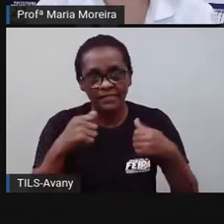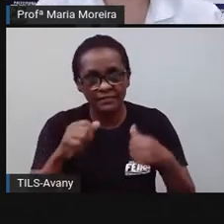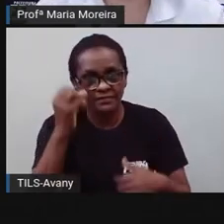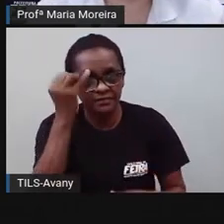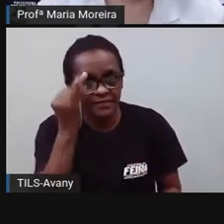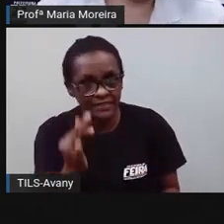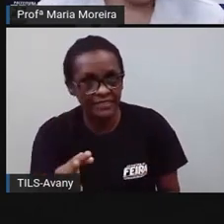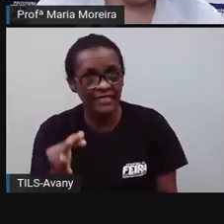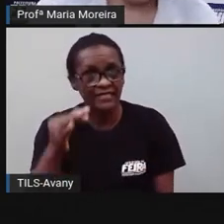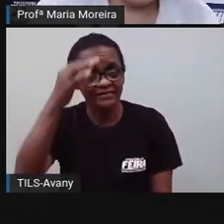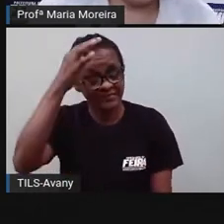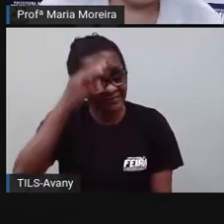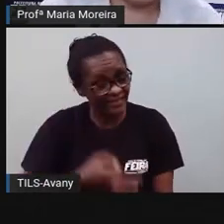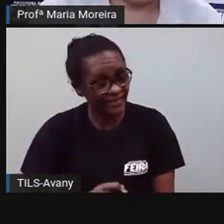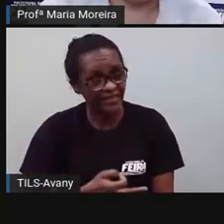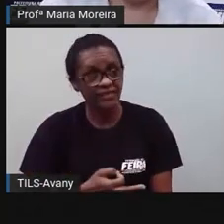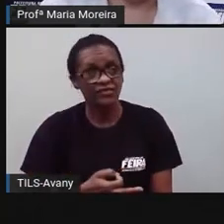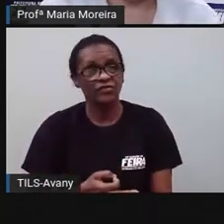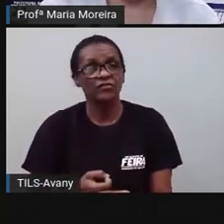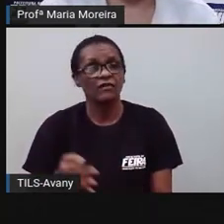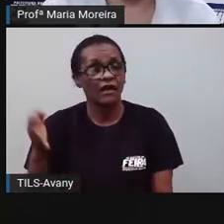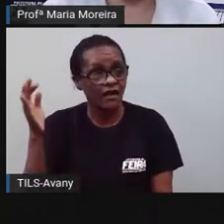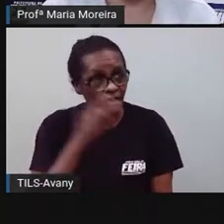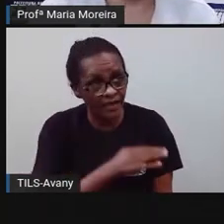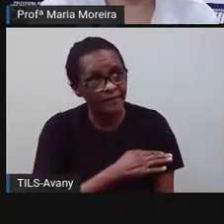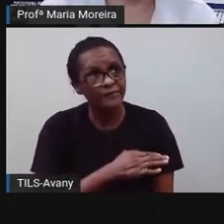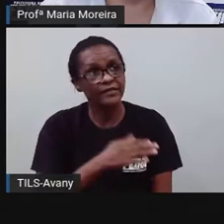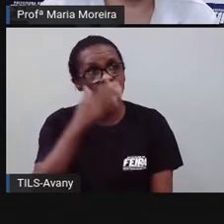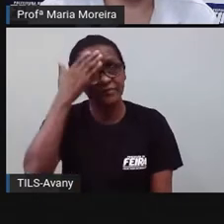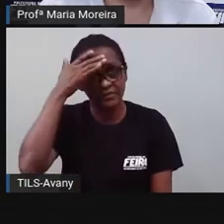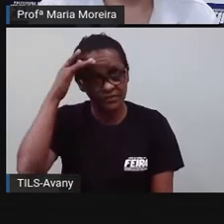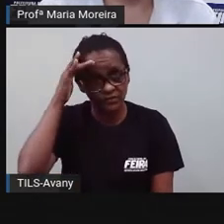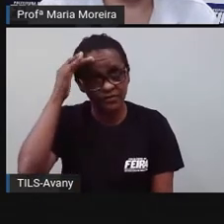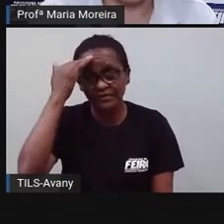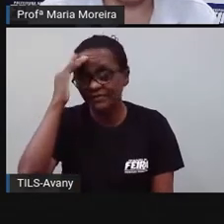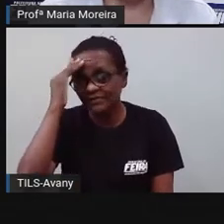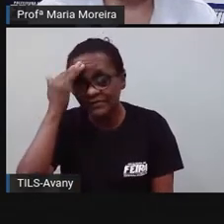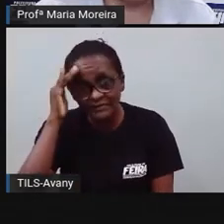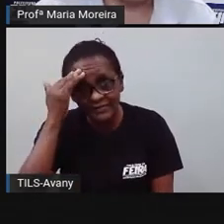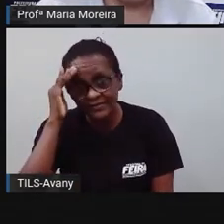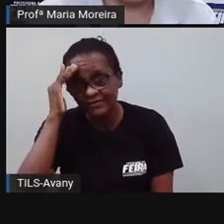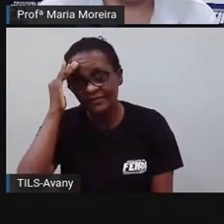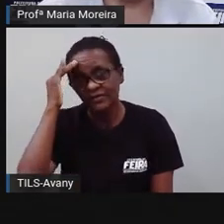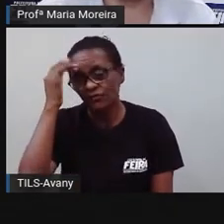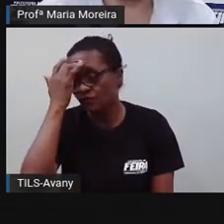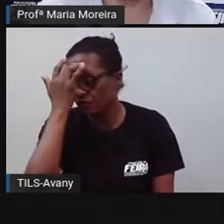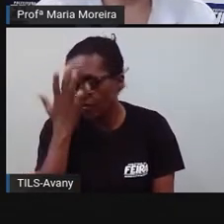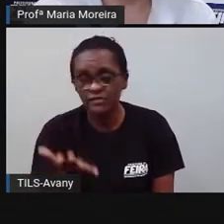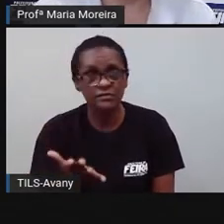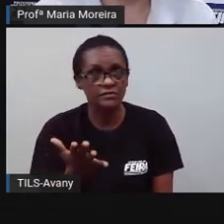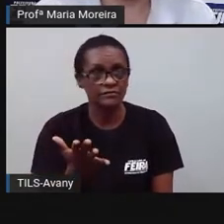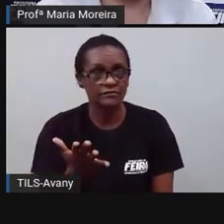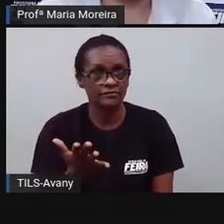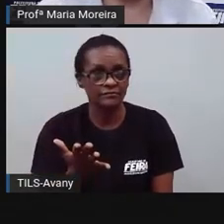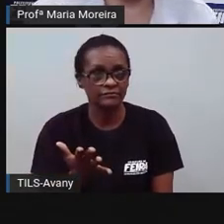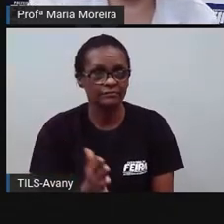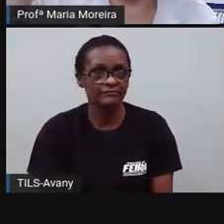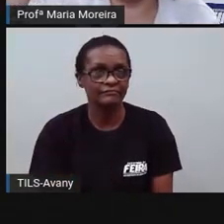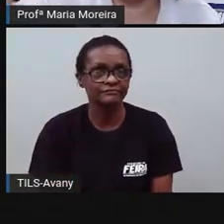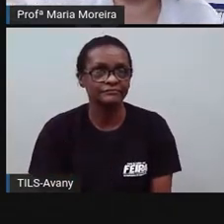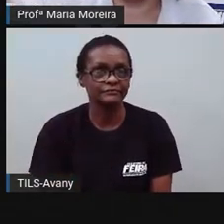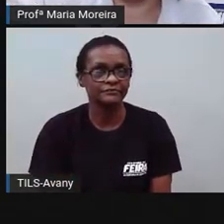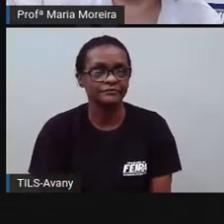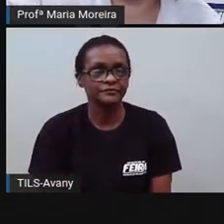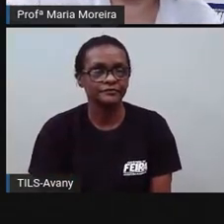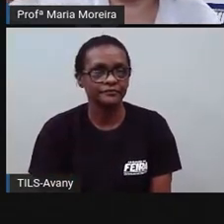encerramento aí do ano letivo de 2021. Eu preciso ser claro, objetivo, preciso. E